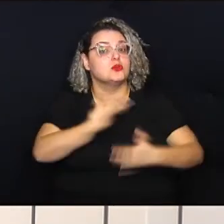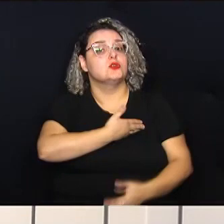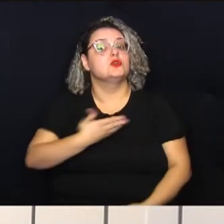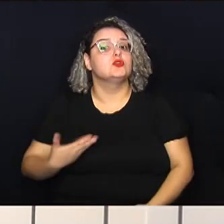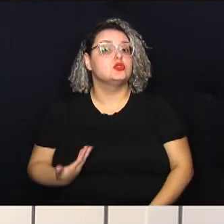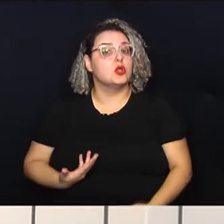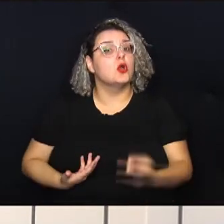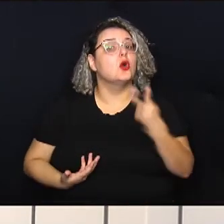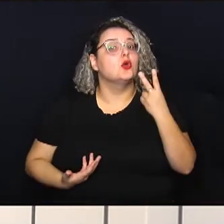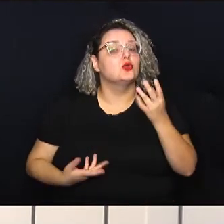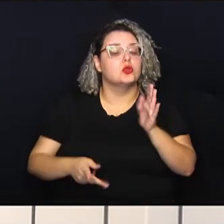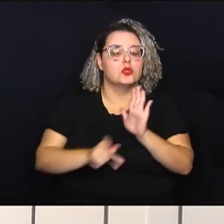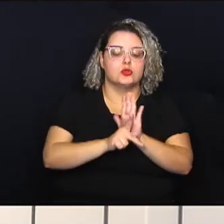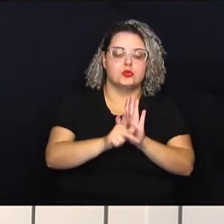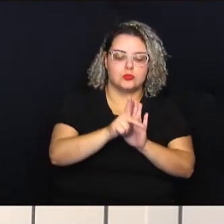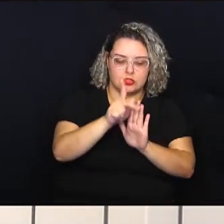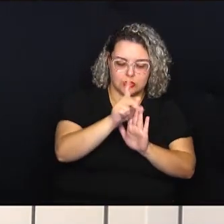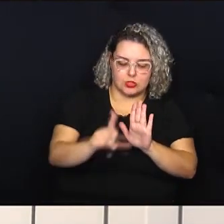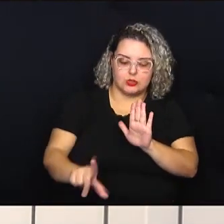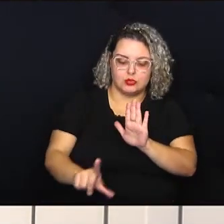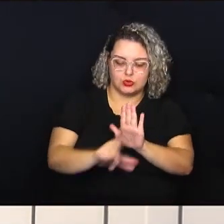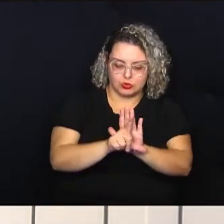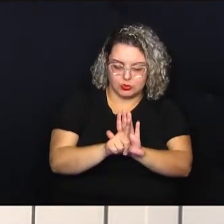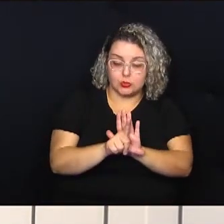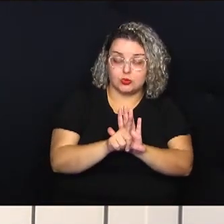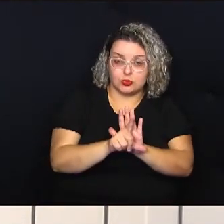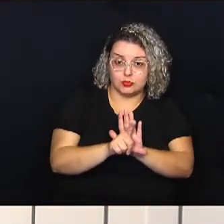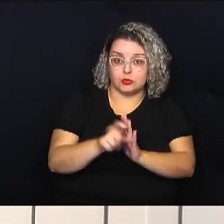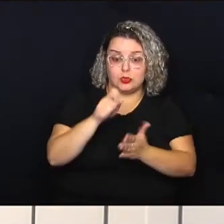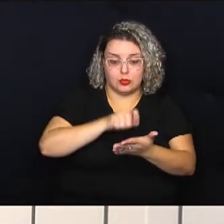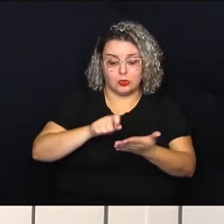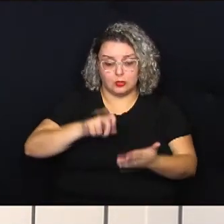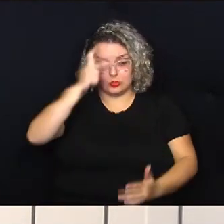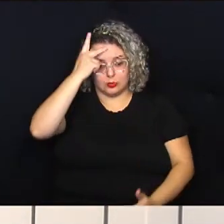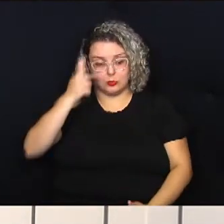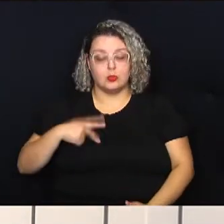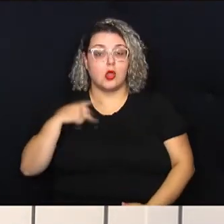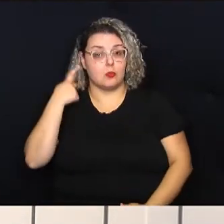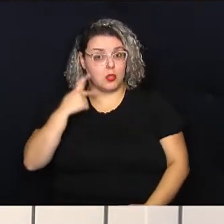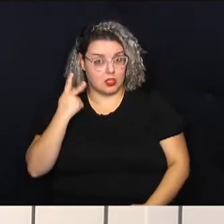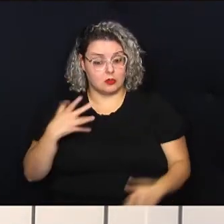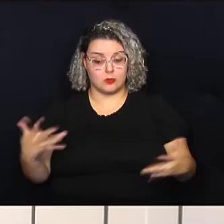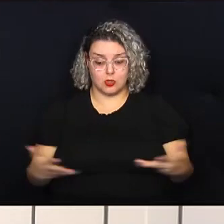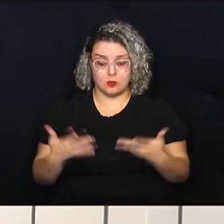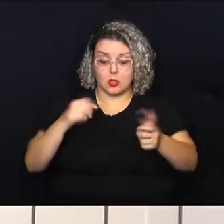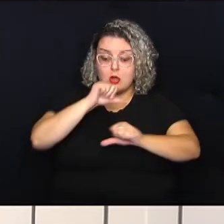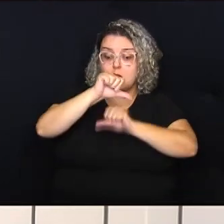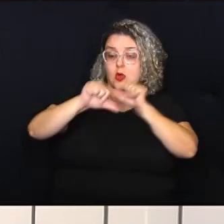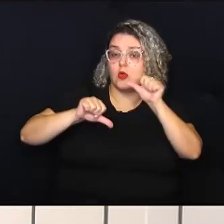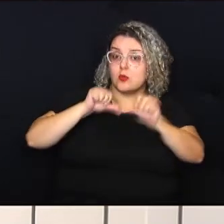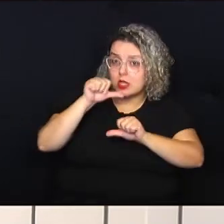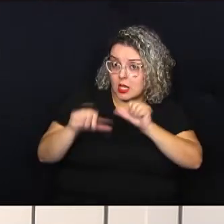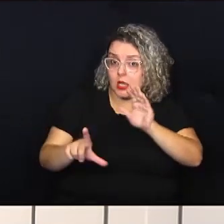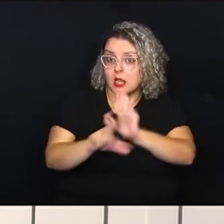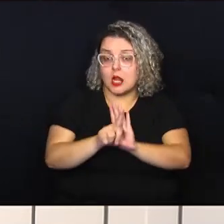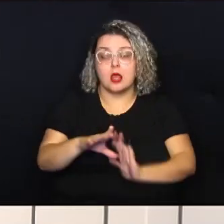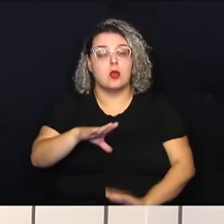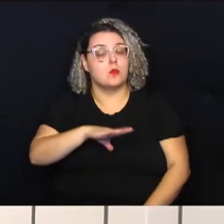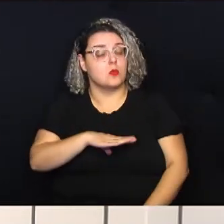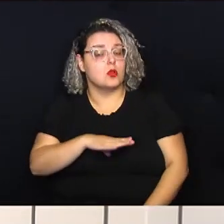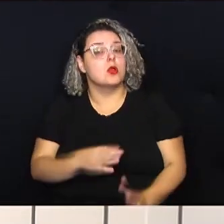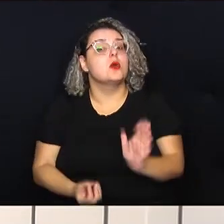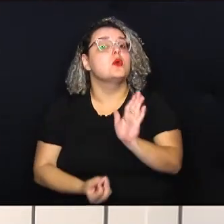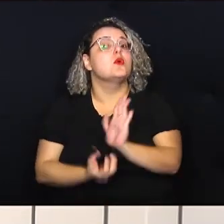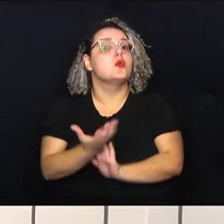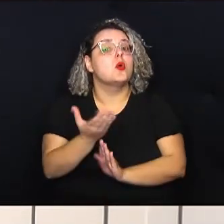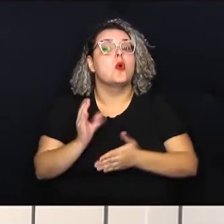dois projetos de lei, de autoria do próprio vereador, que promovem alterações na lei municipal que criou